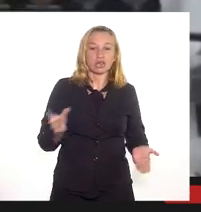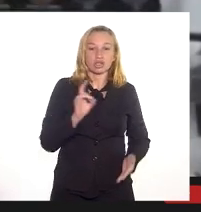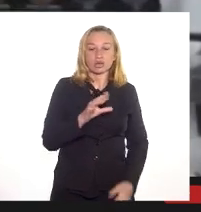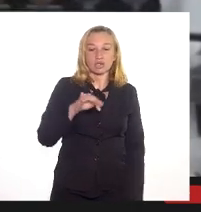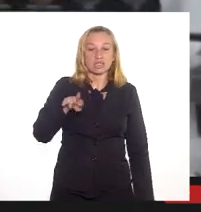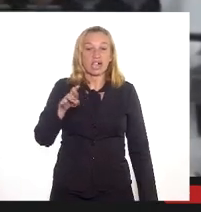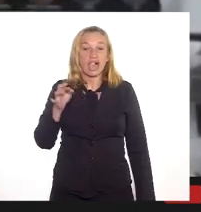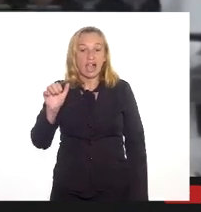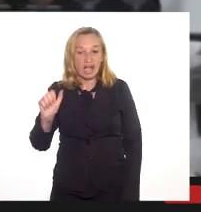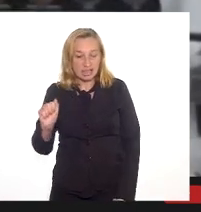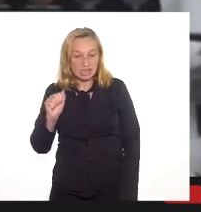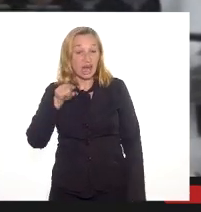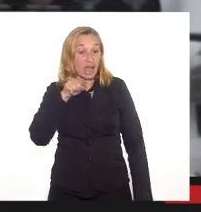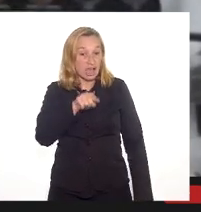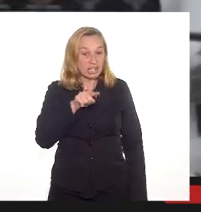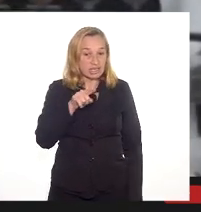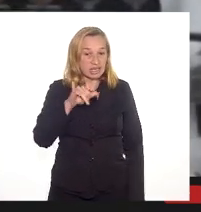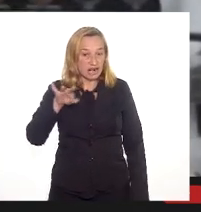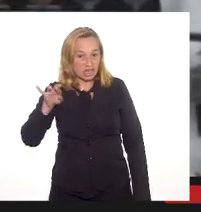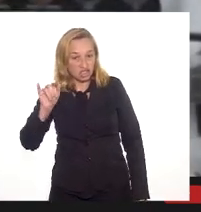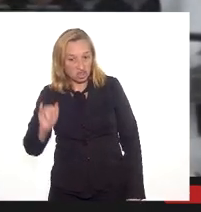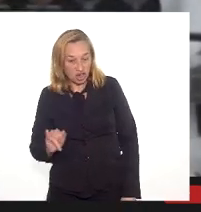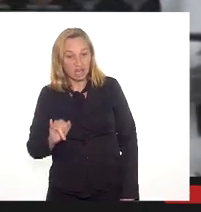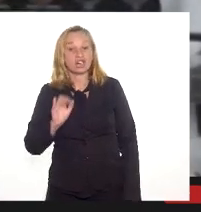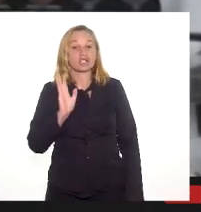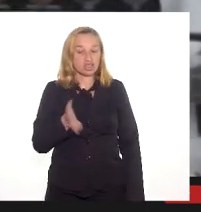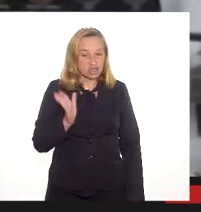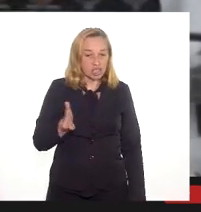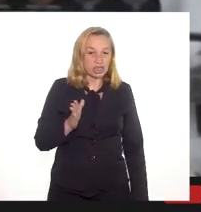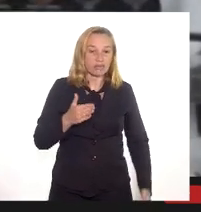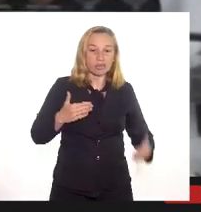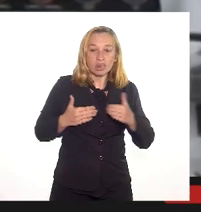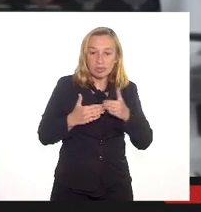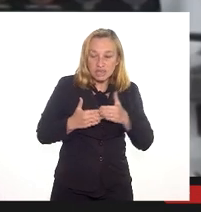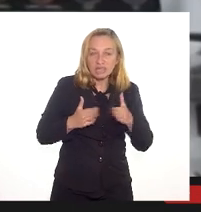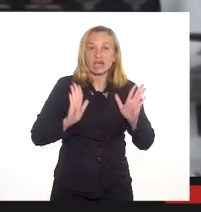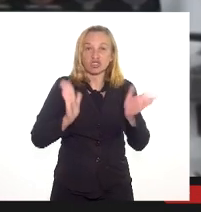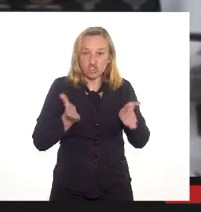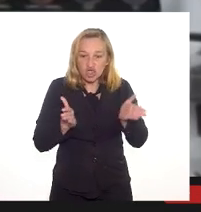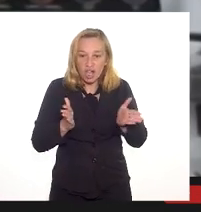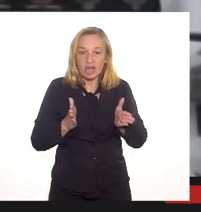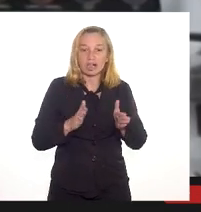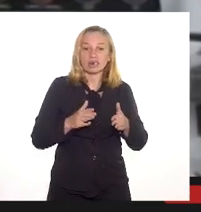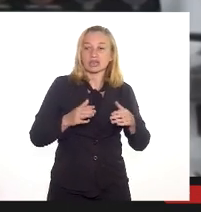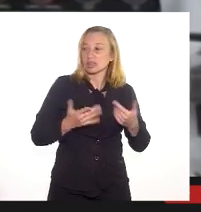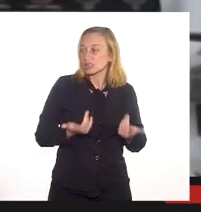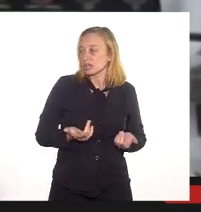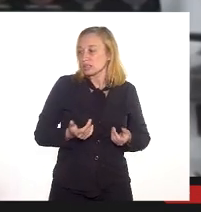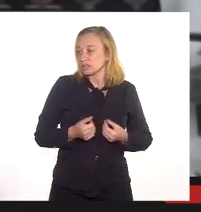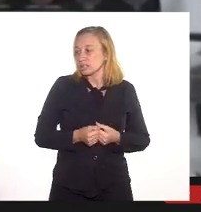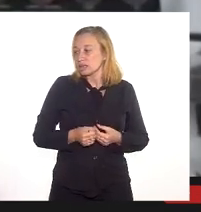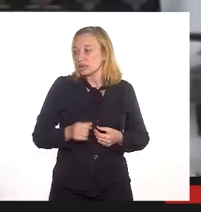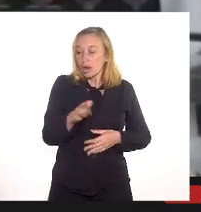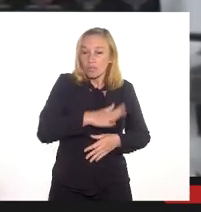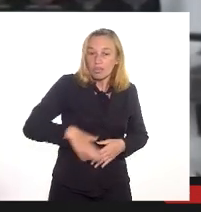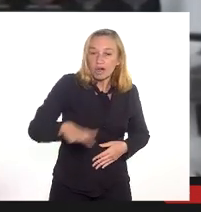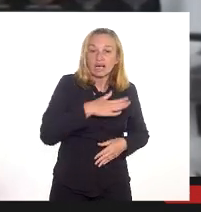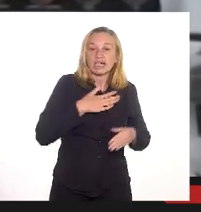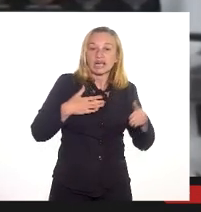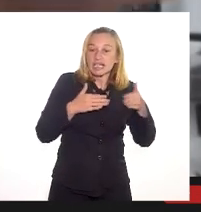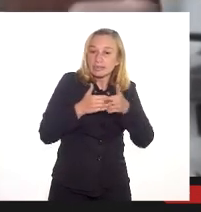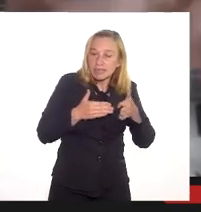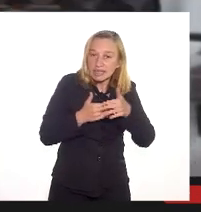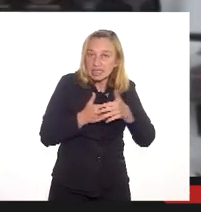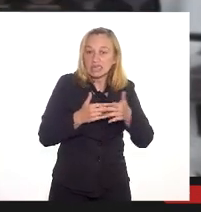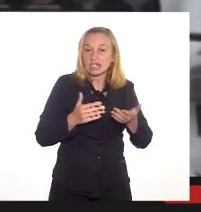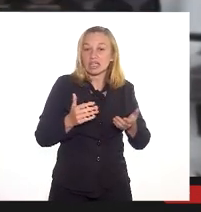CEASA ali, a gente já está com as nossas limitações físicas já comprometidas, é uma área limitada, é